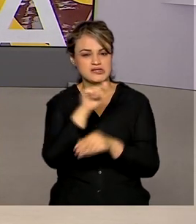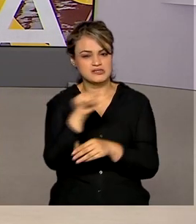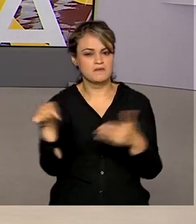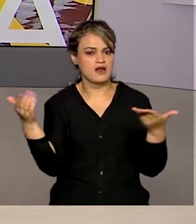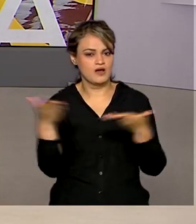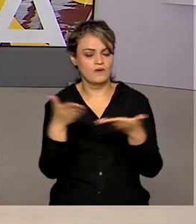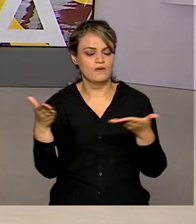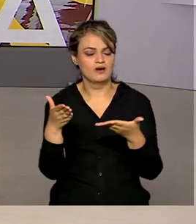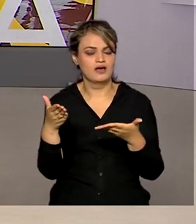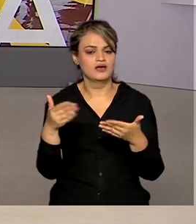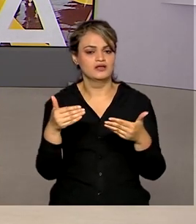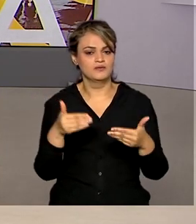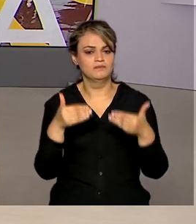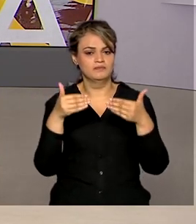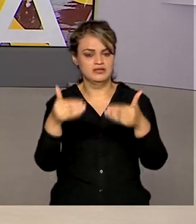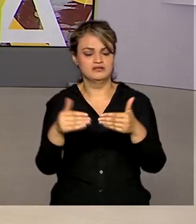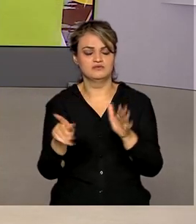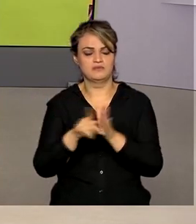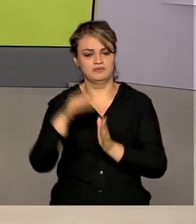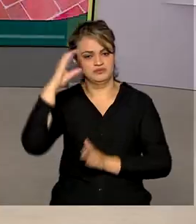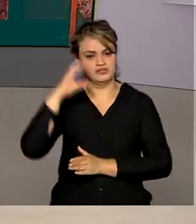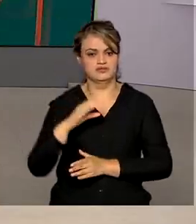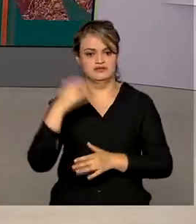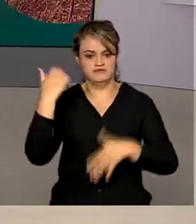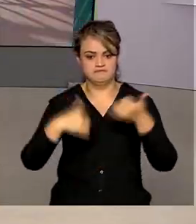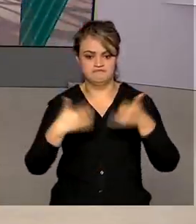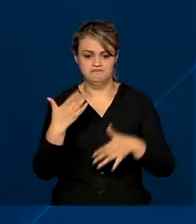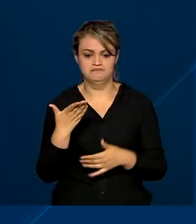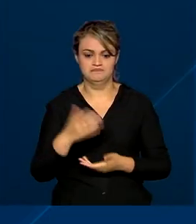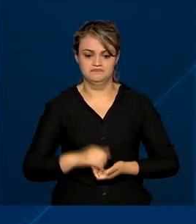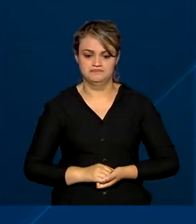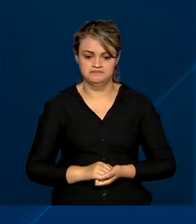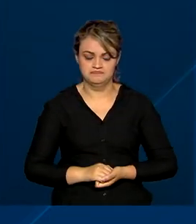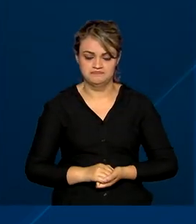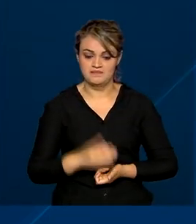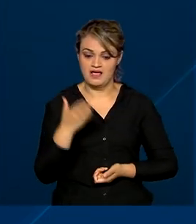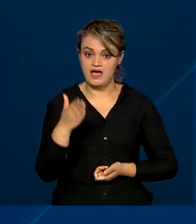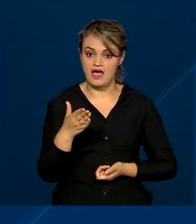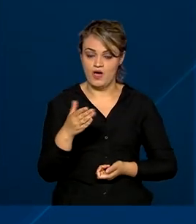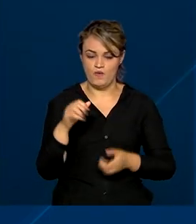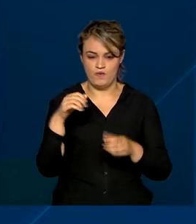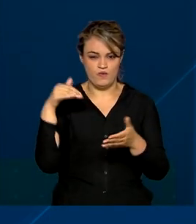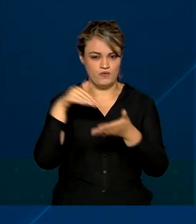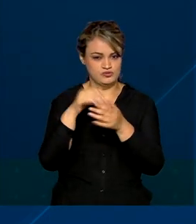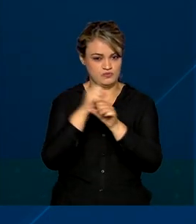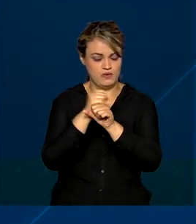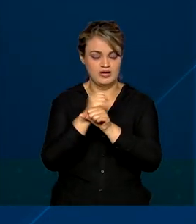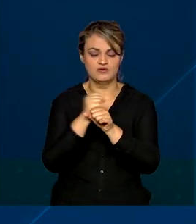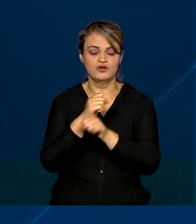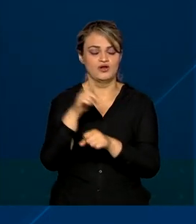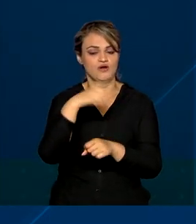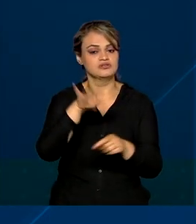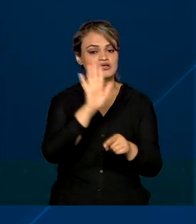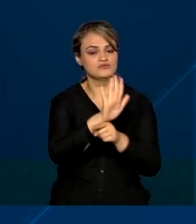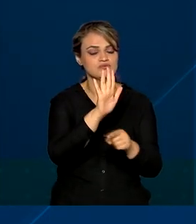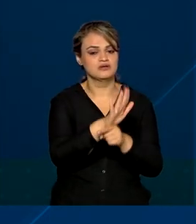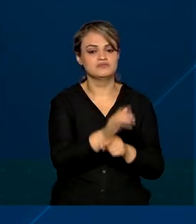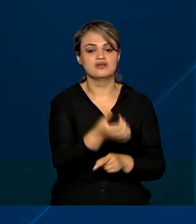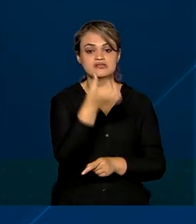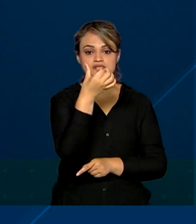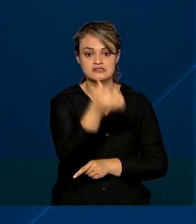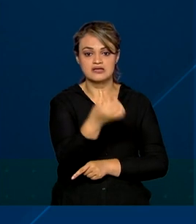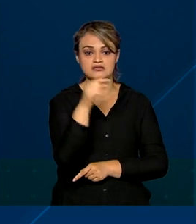semana, de acordo com o ministro da Cidadania, João Roma. No último ano, nós contemplamos 6